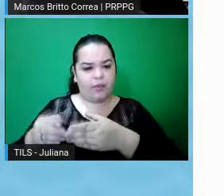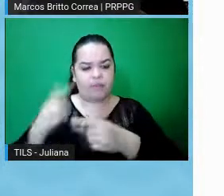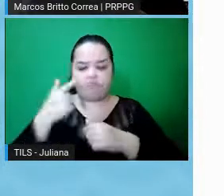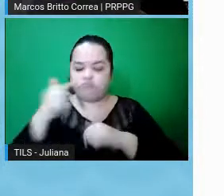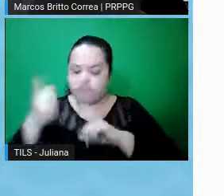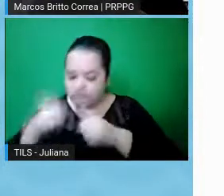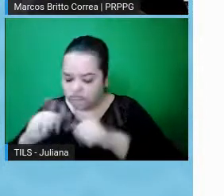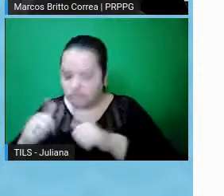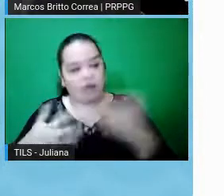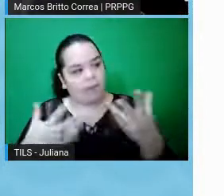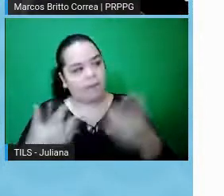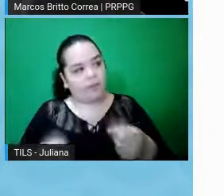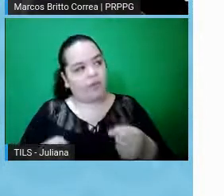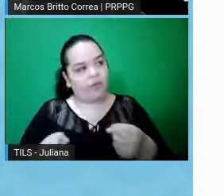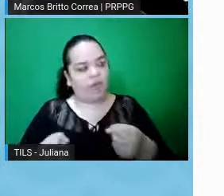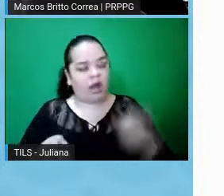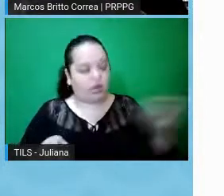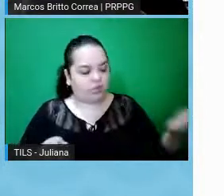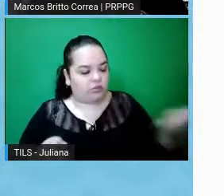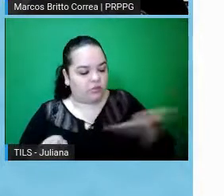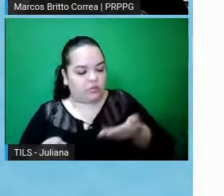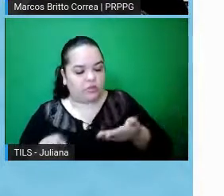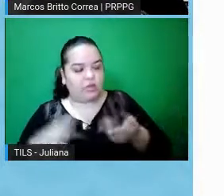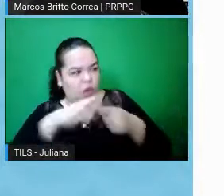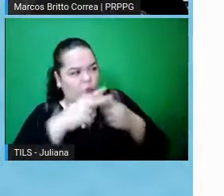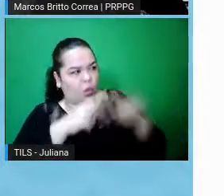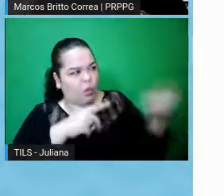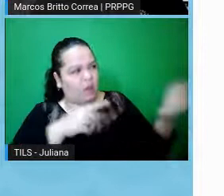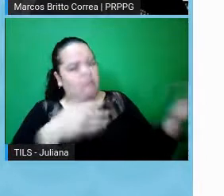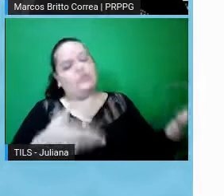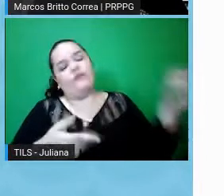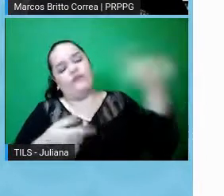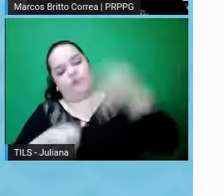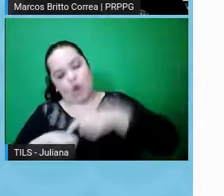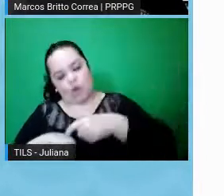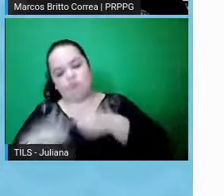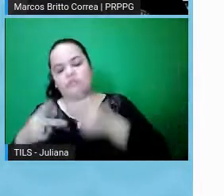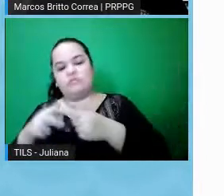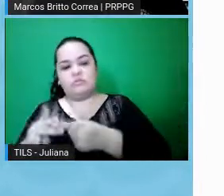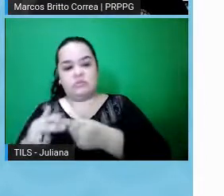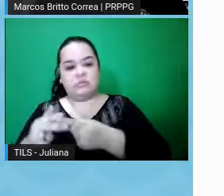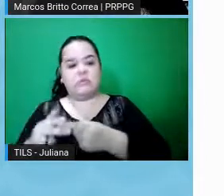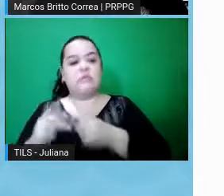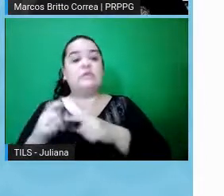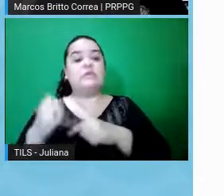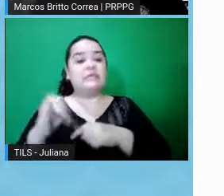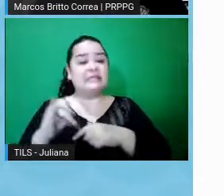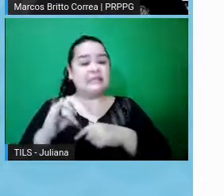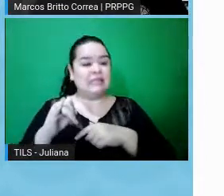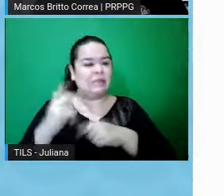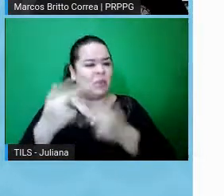as alterações e já aprova o projeto, se são coisas mais complexas, é colocado em reunião de novo.